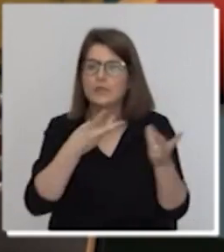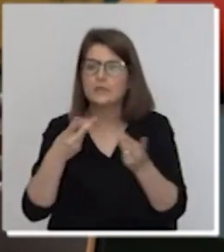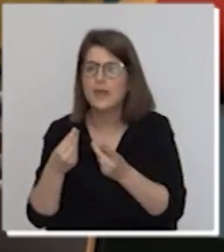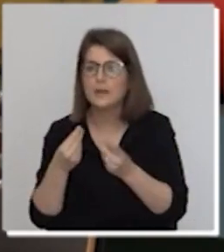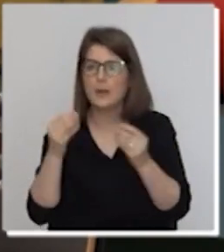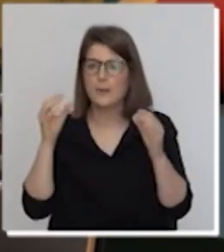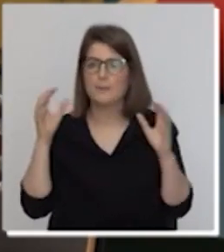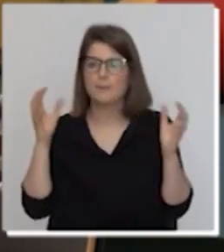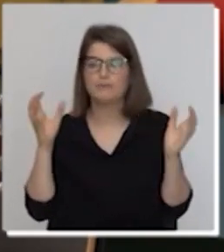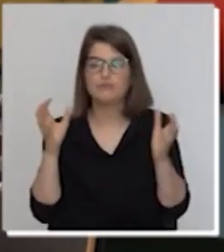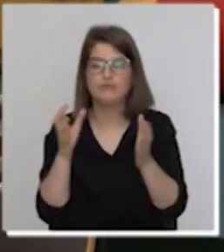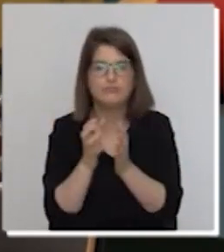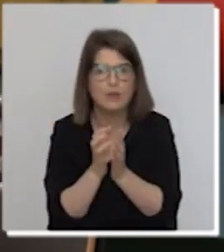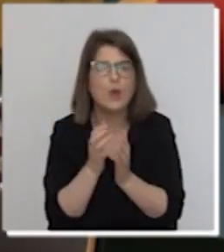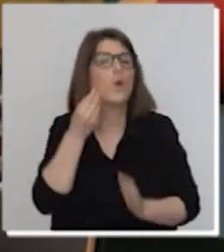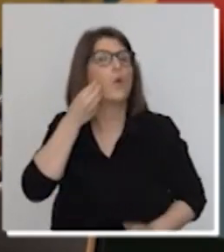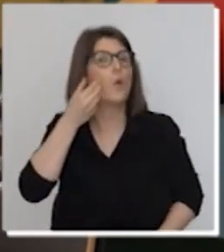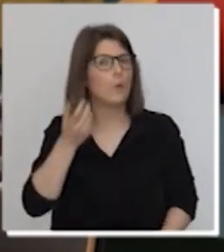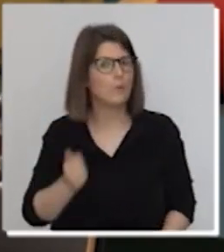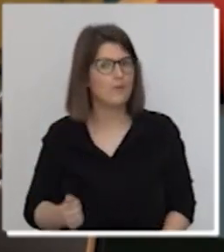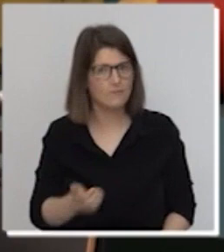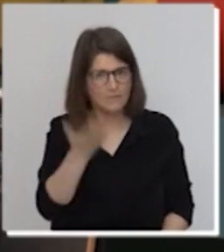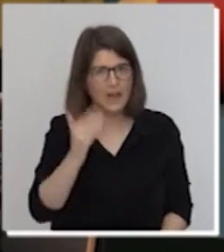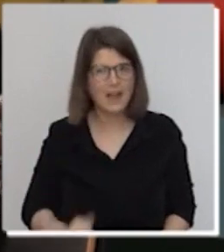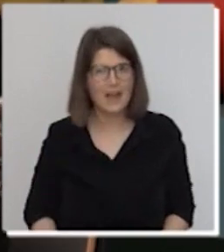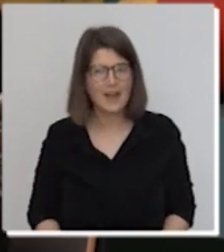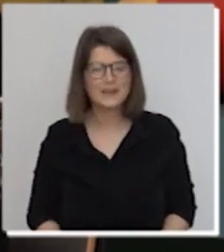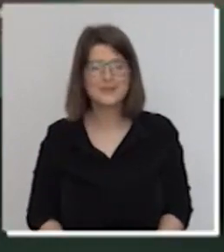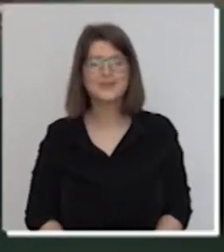regressiva ou decrescente. Vamos lá?